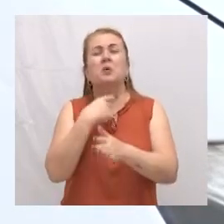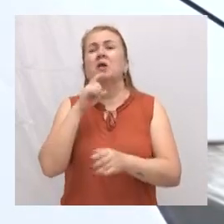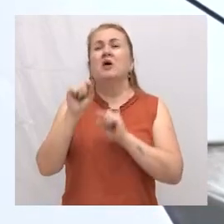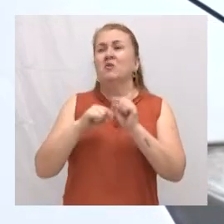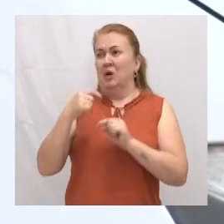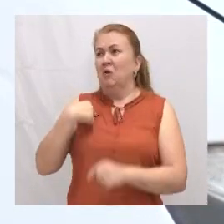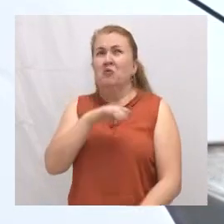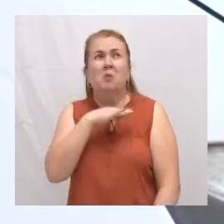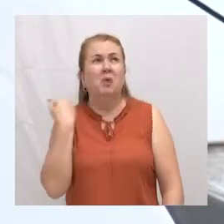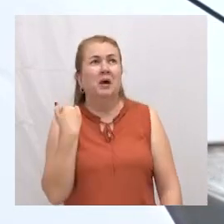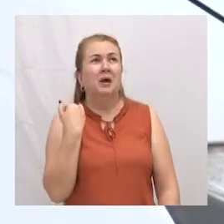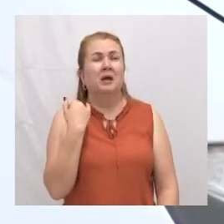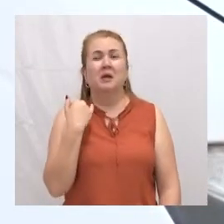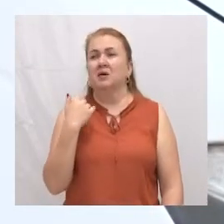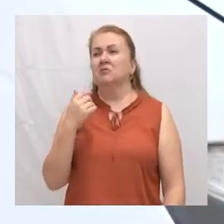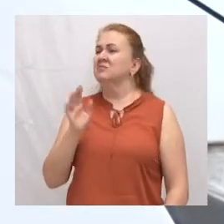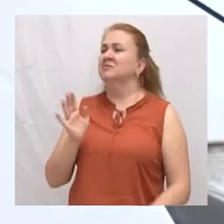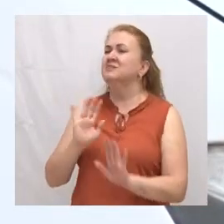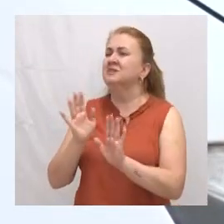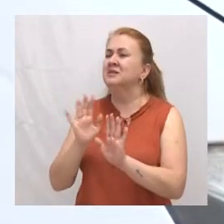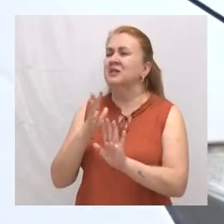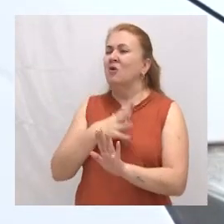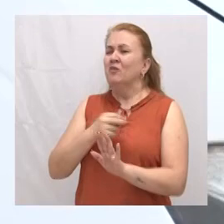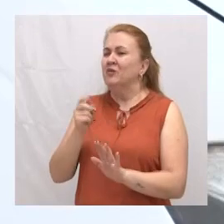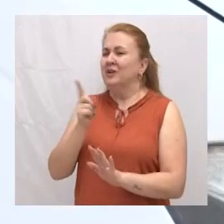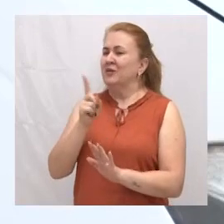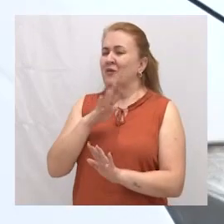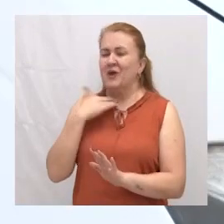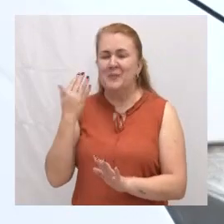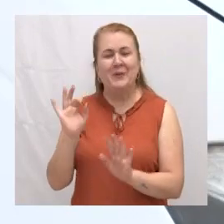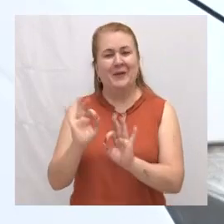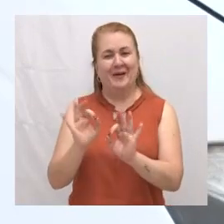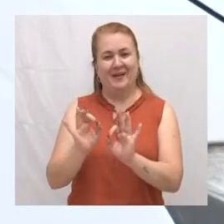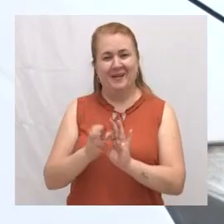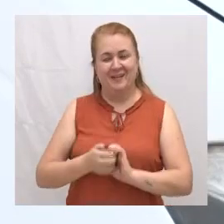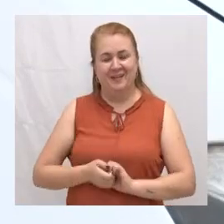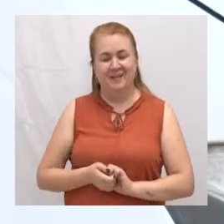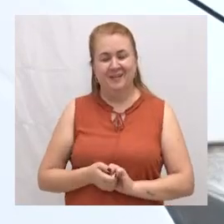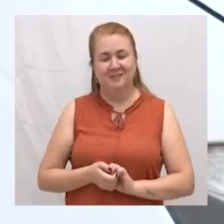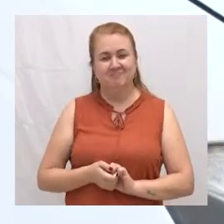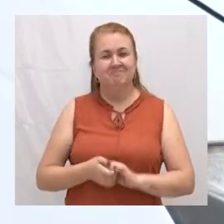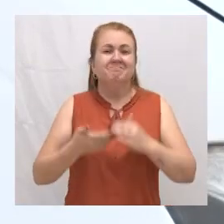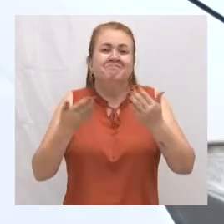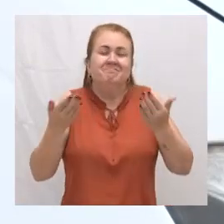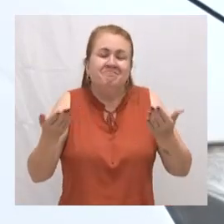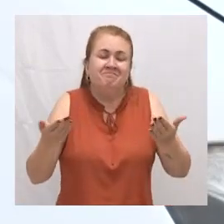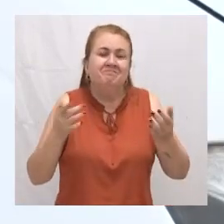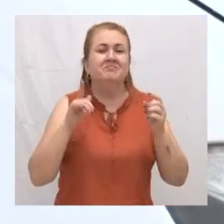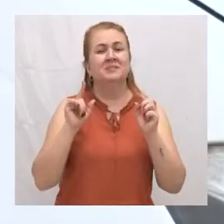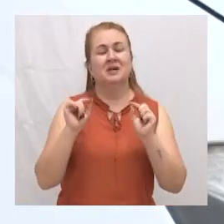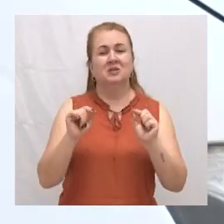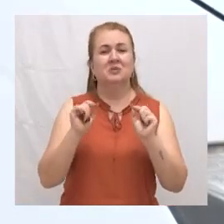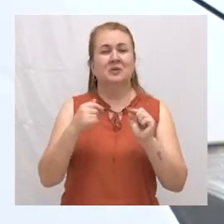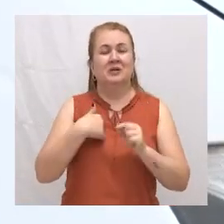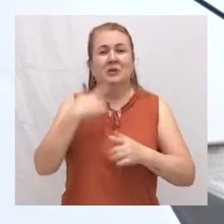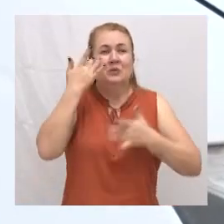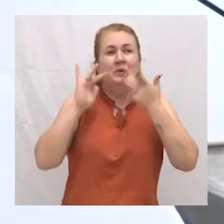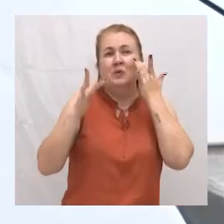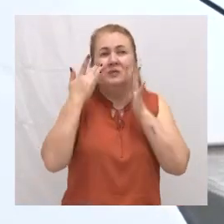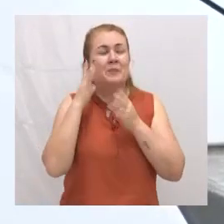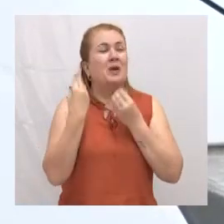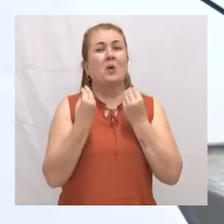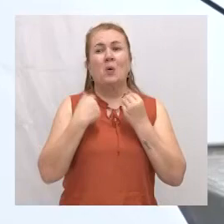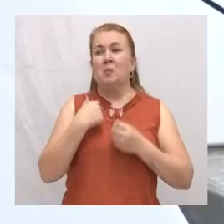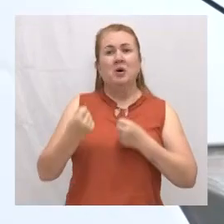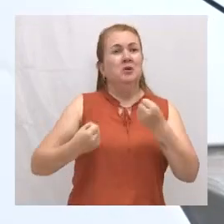mamãe, eu vou morrer. E eu falava para ele, não filho, você não vai morrer. Só que eu não sabia como eu